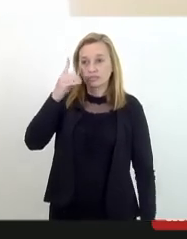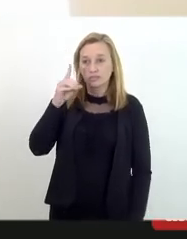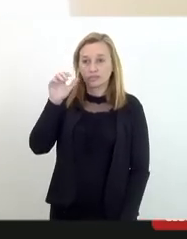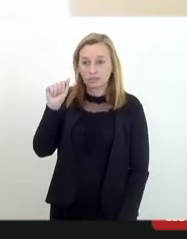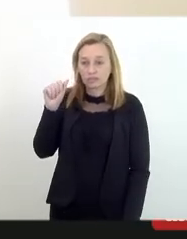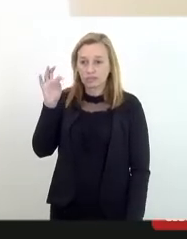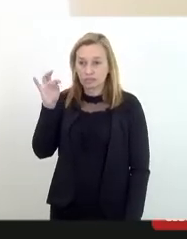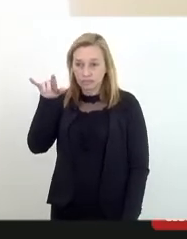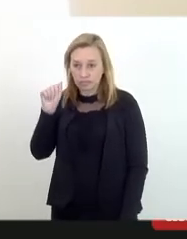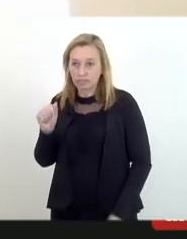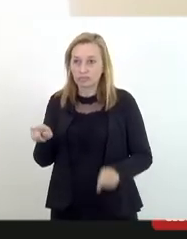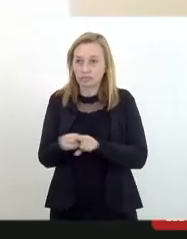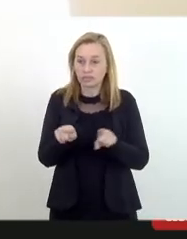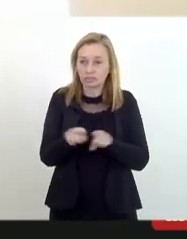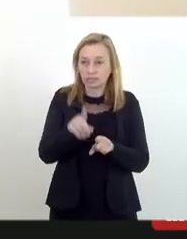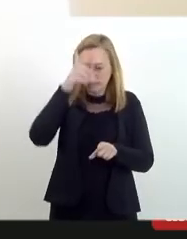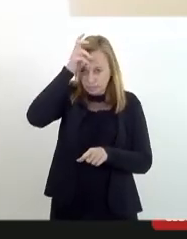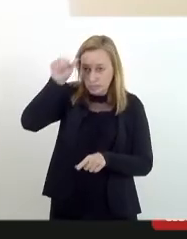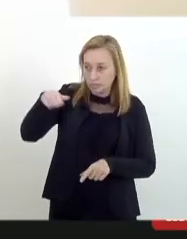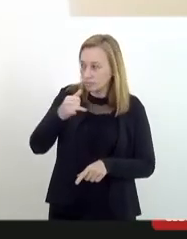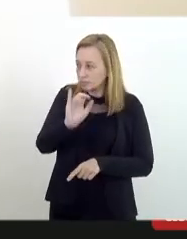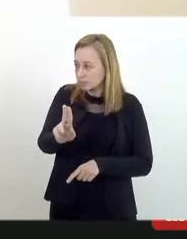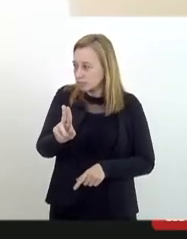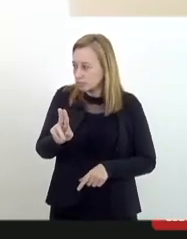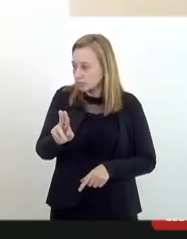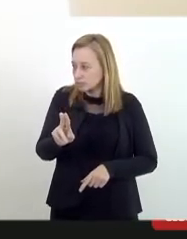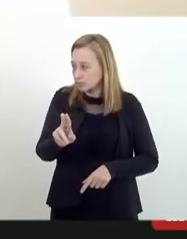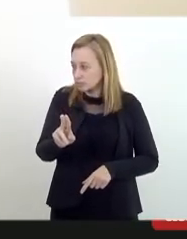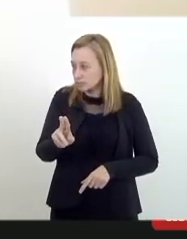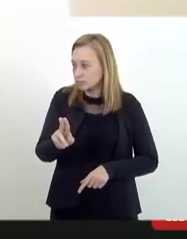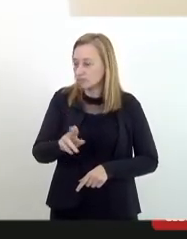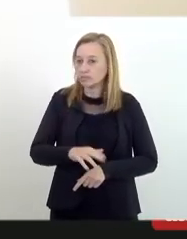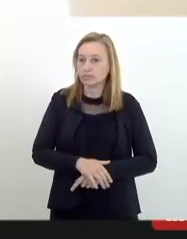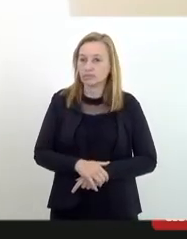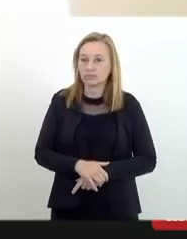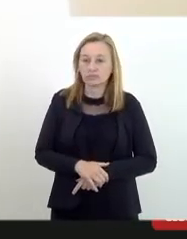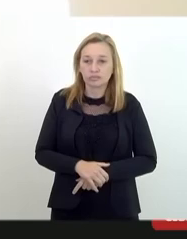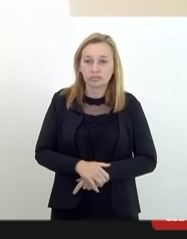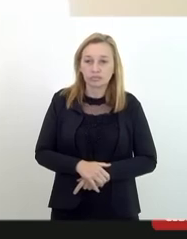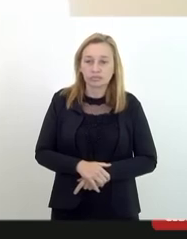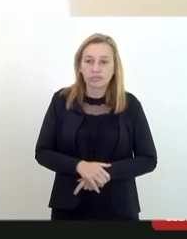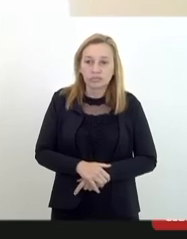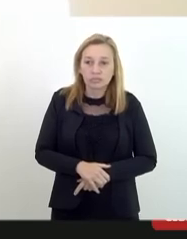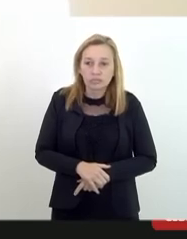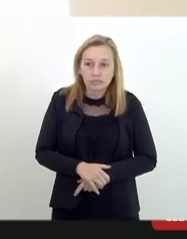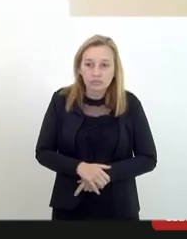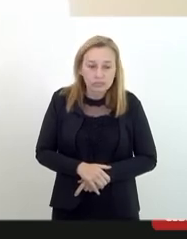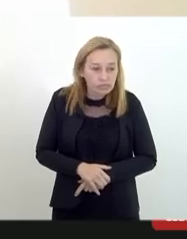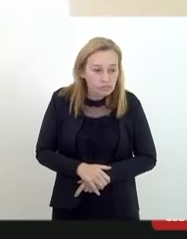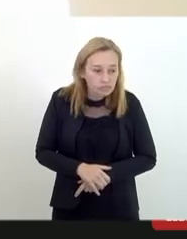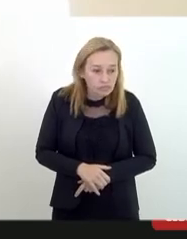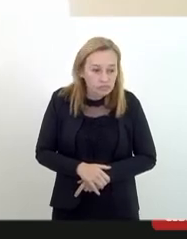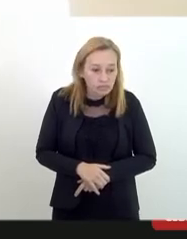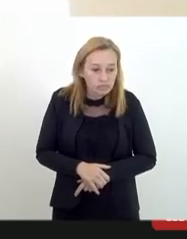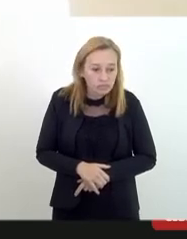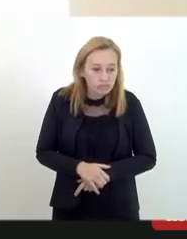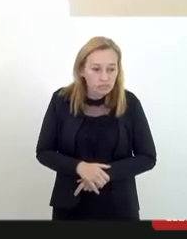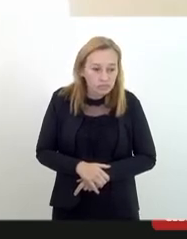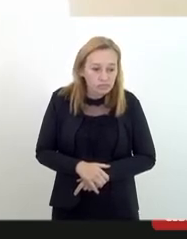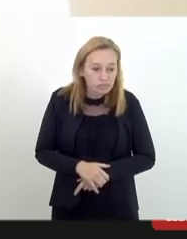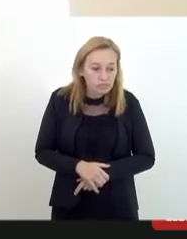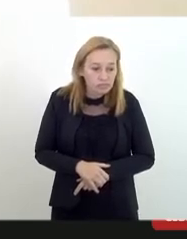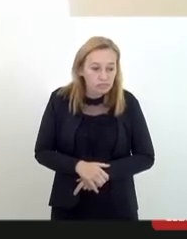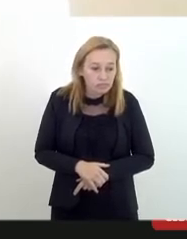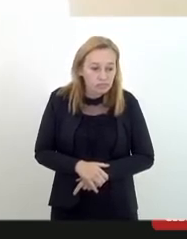estimadíssima deputada Tia Ju e já esclarecido que a fala foi do doutor Jaime não minha e queria pontuar